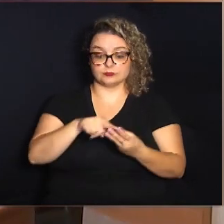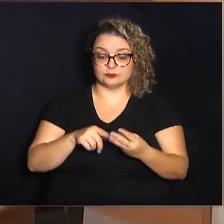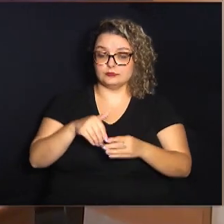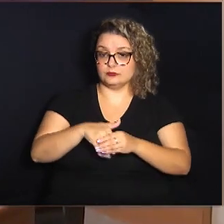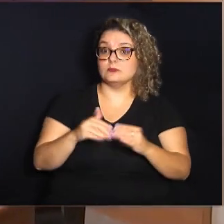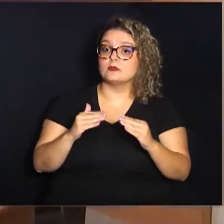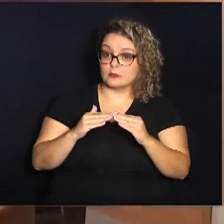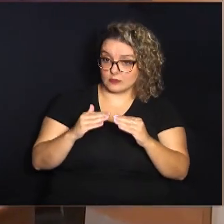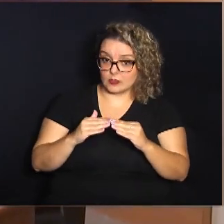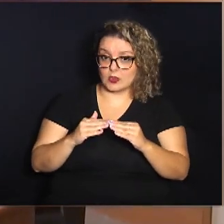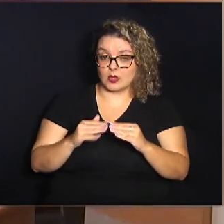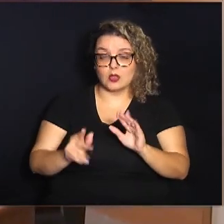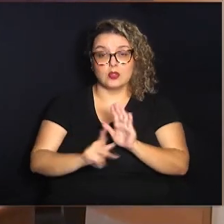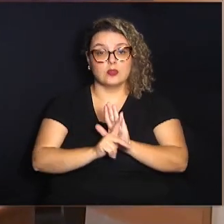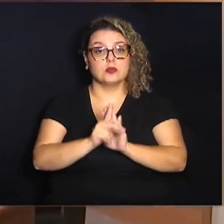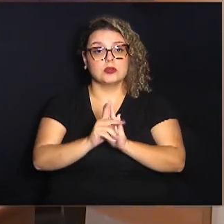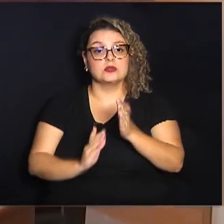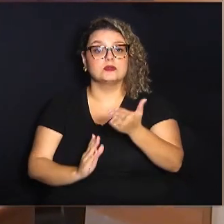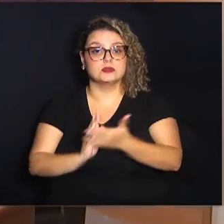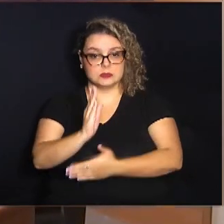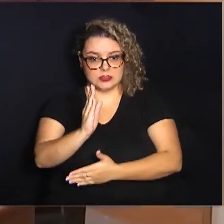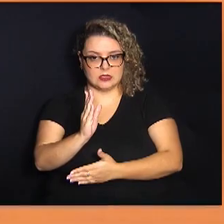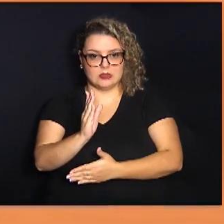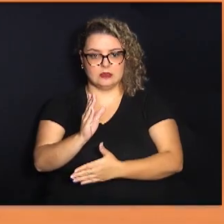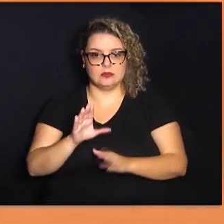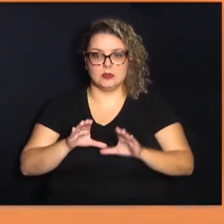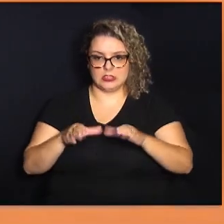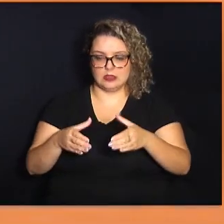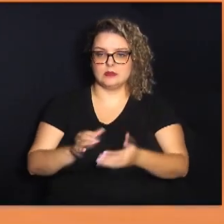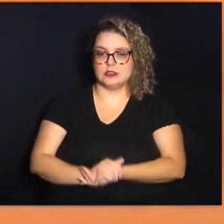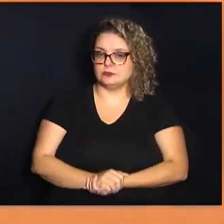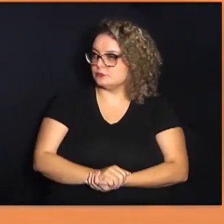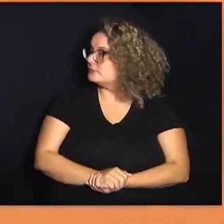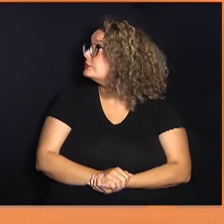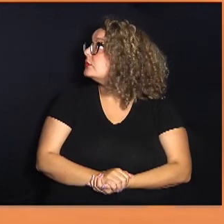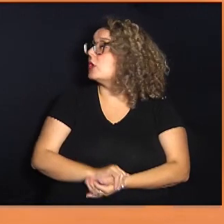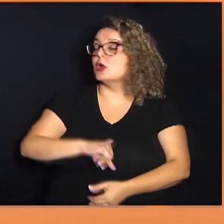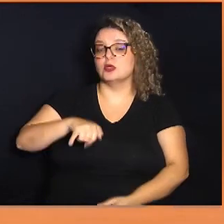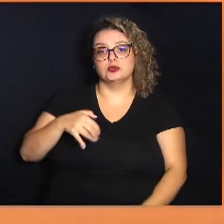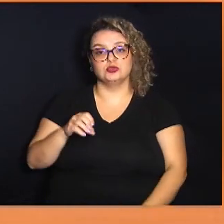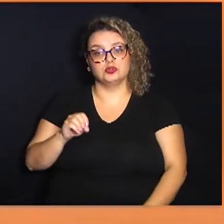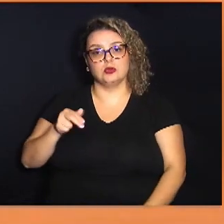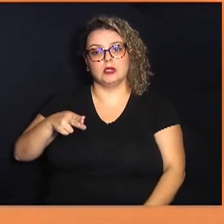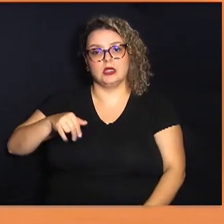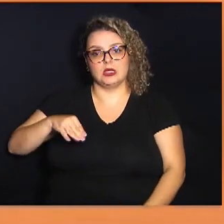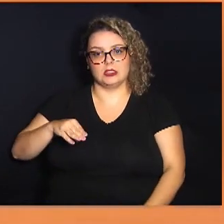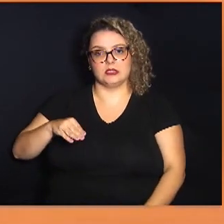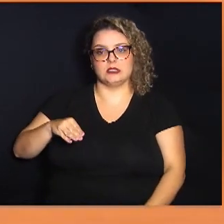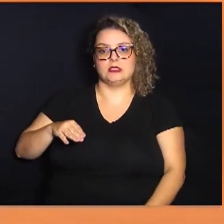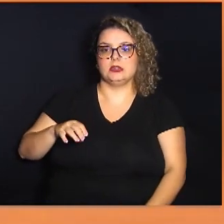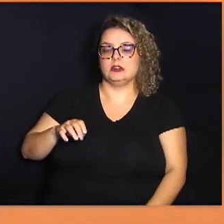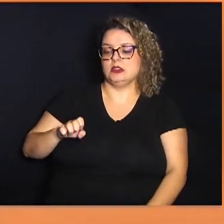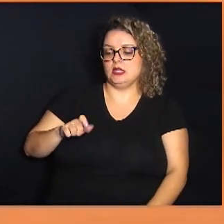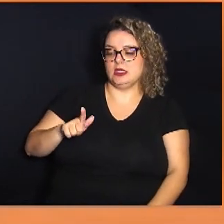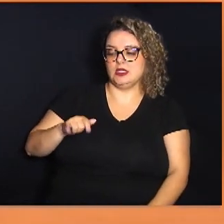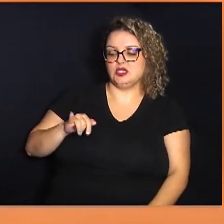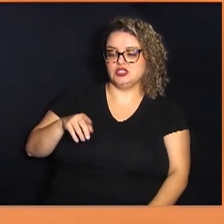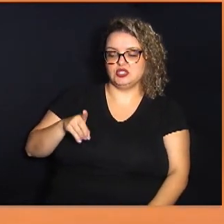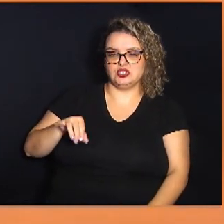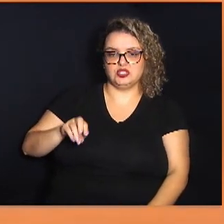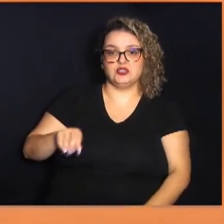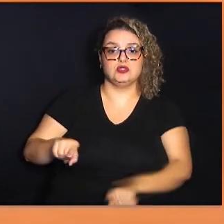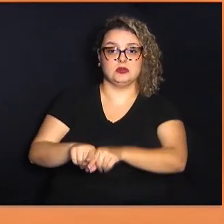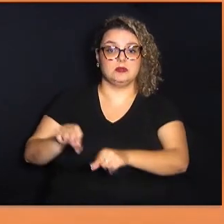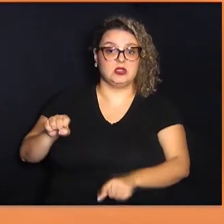favoráveis, o projeto foi aprovado pela comissão. Joaquim Egídio e Sousas, aquela região lá hoje, muitas das pessoas